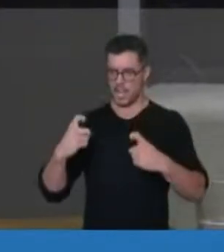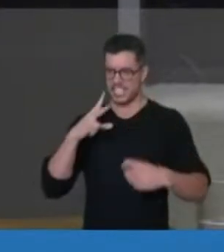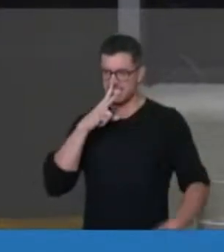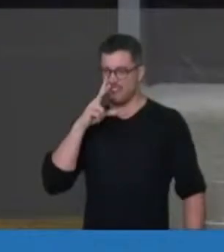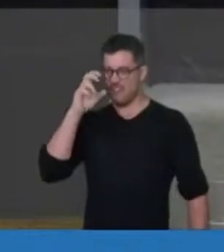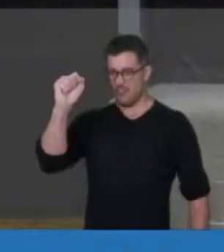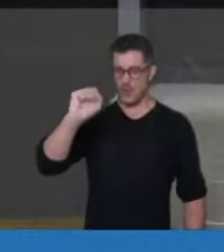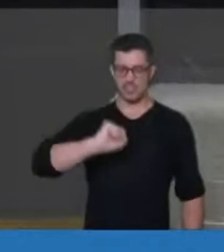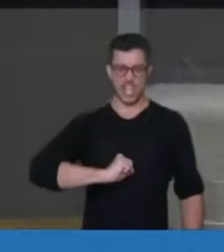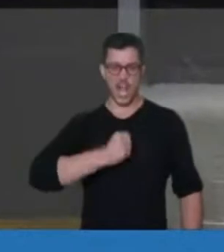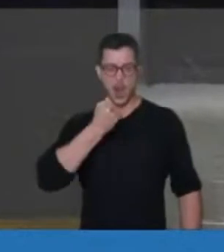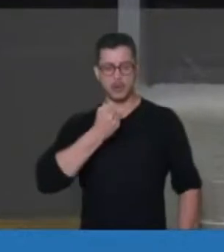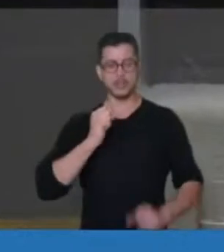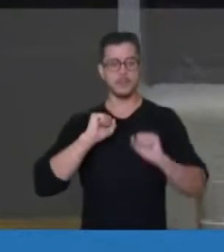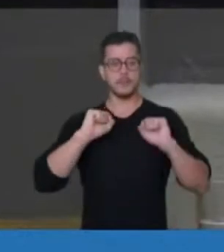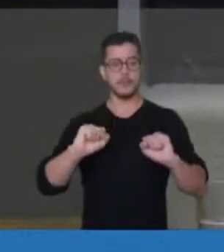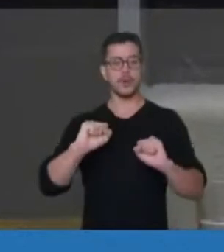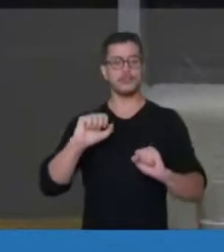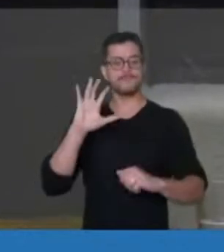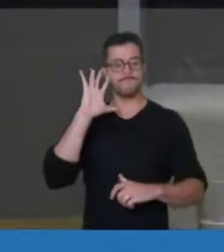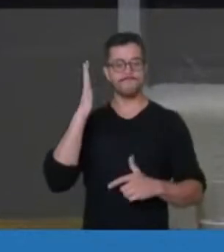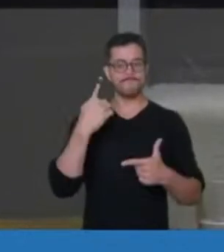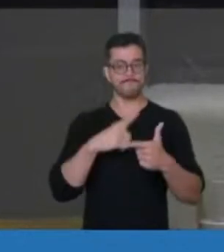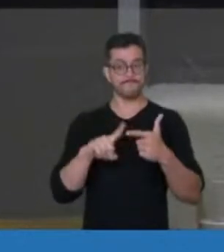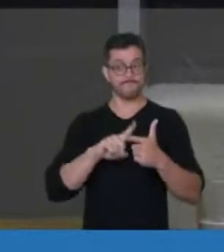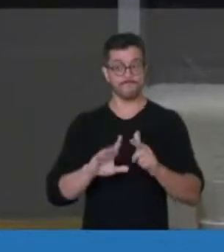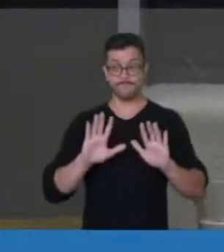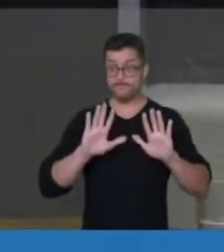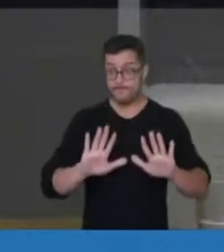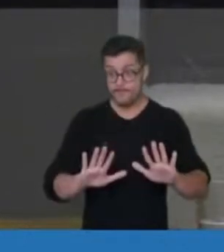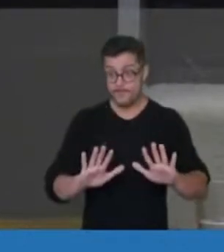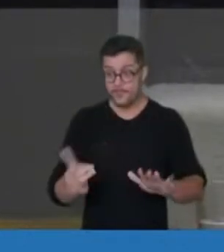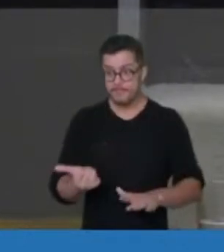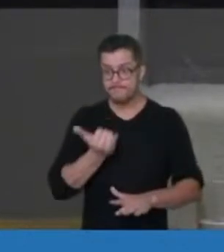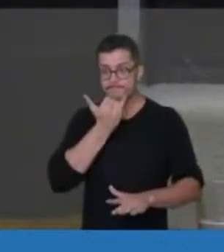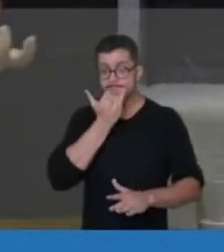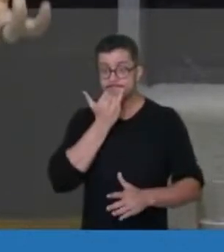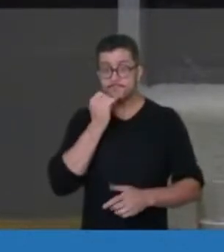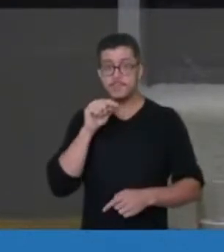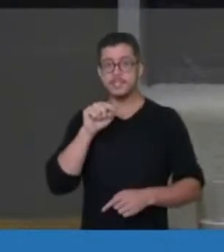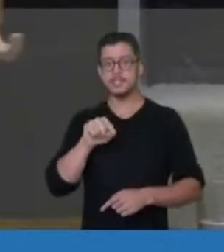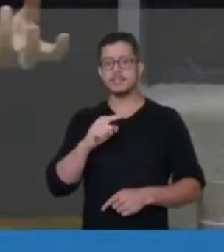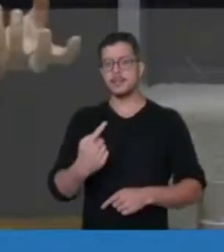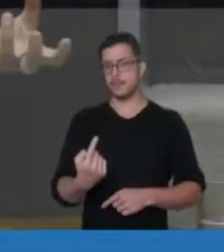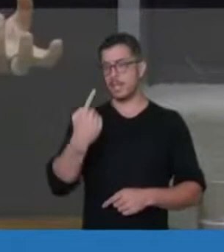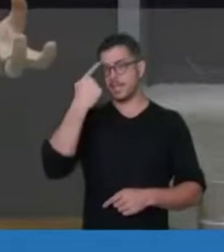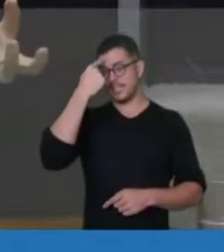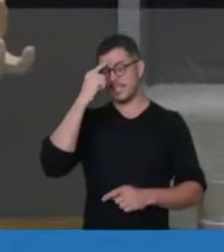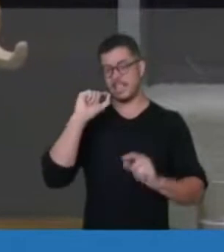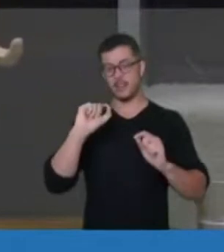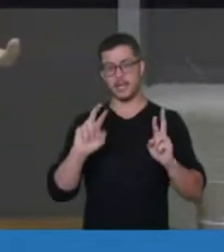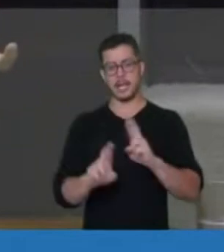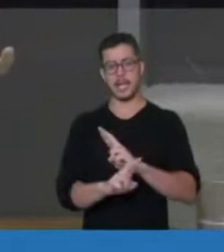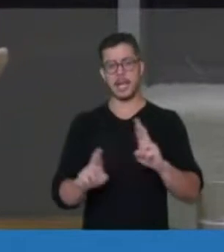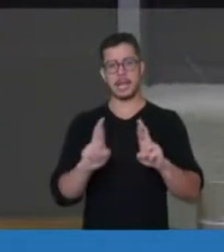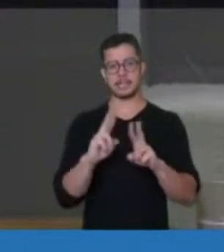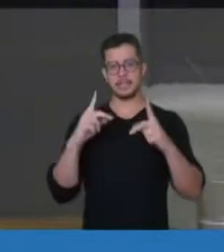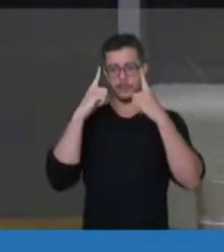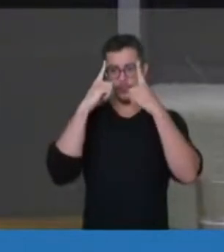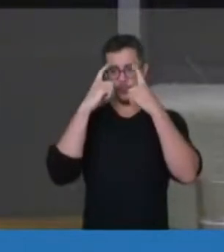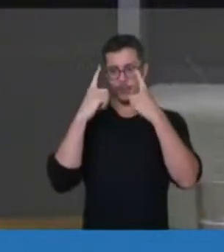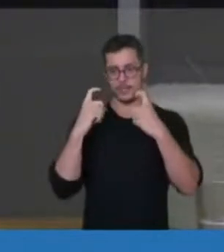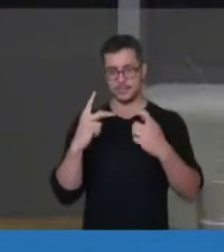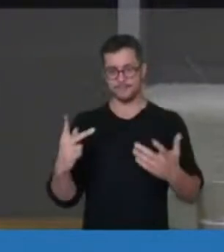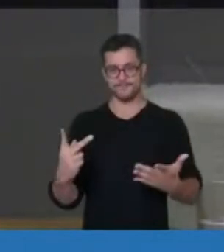ódio resolvem os conflitos. Mas, em verdade, esta é uma concepção de naturalização de relações violentas. E